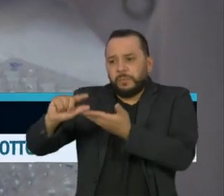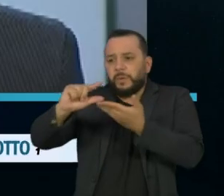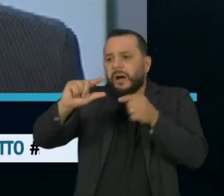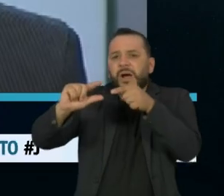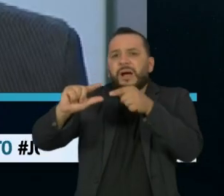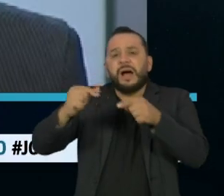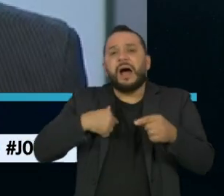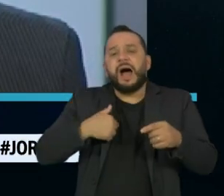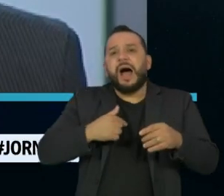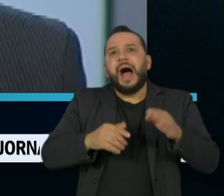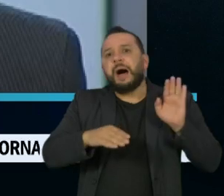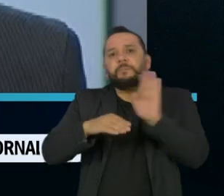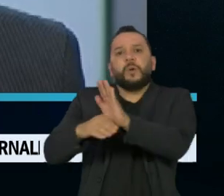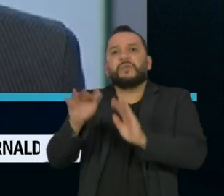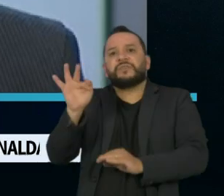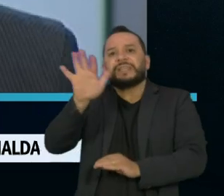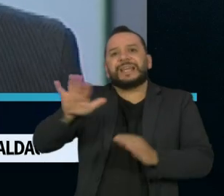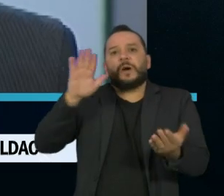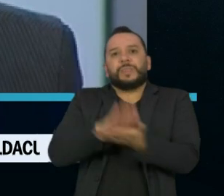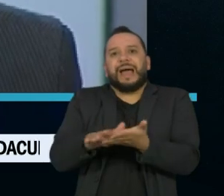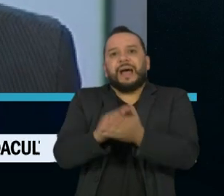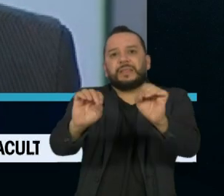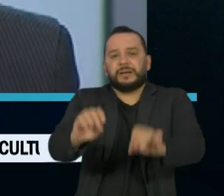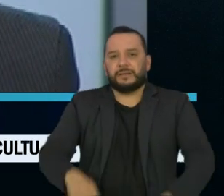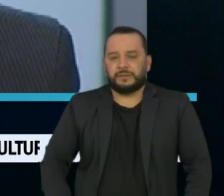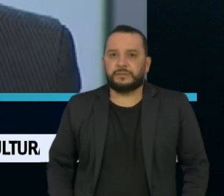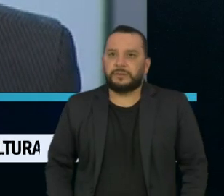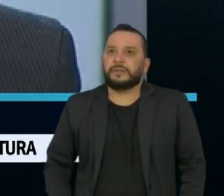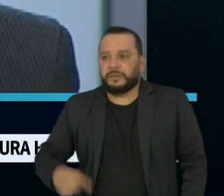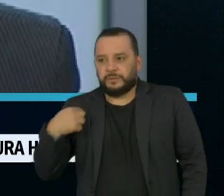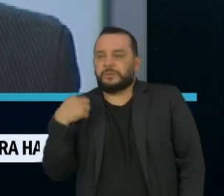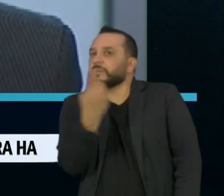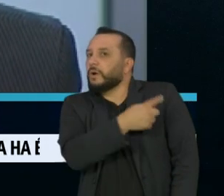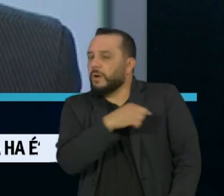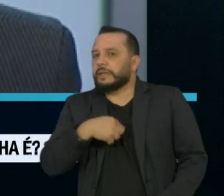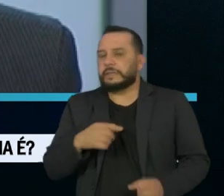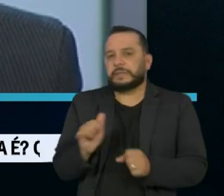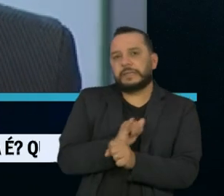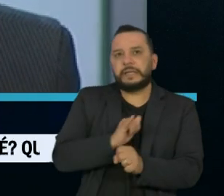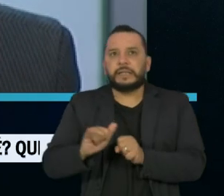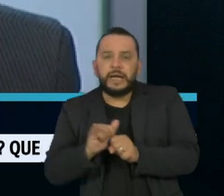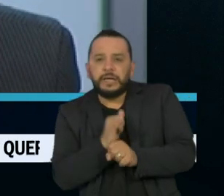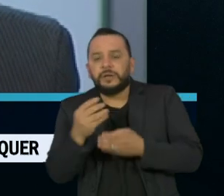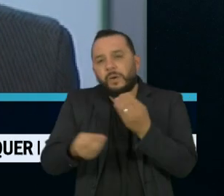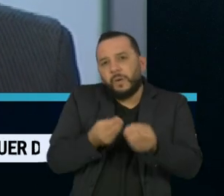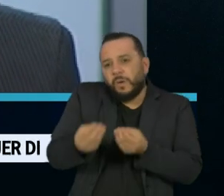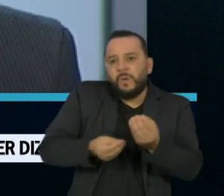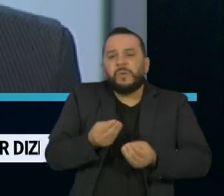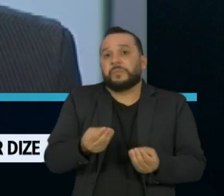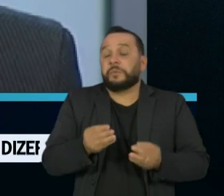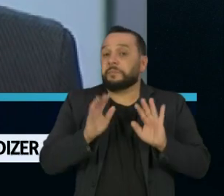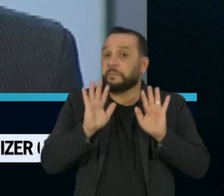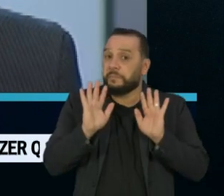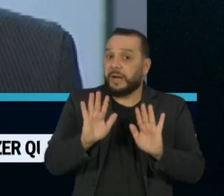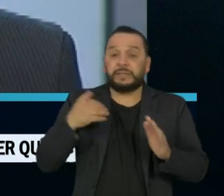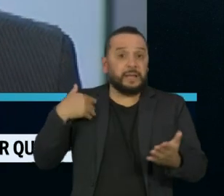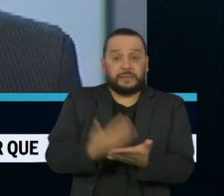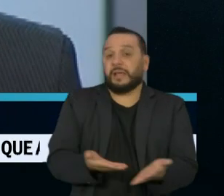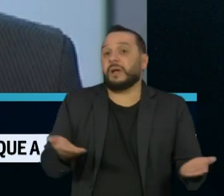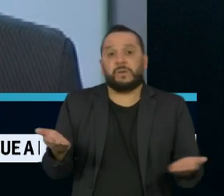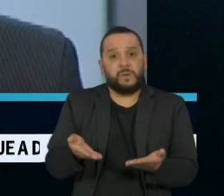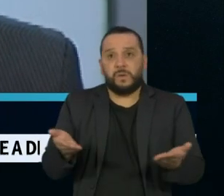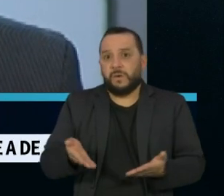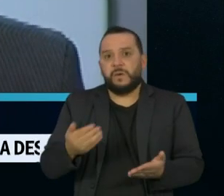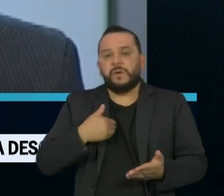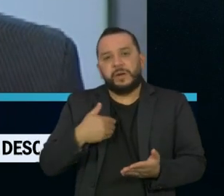federal E nós temos buscado alternativas, só que nessas alternativas sem a possibilidade, pelo menos até o momento, de